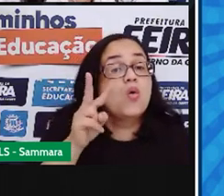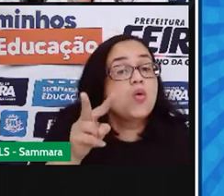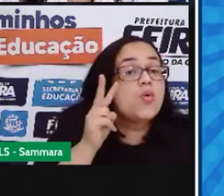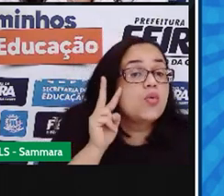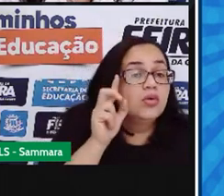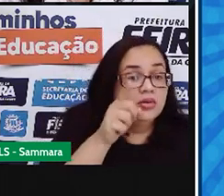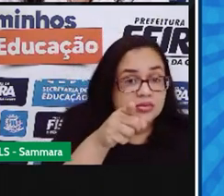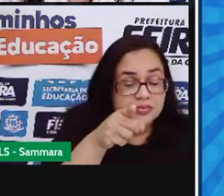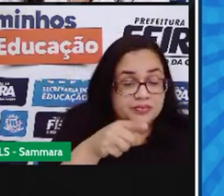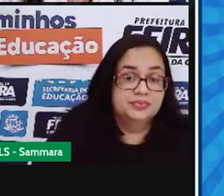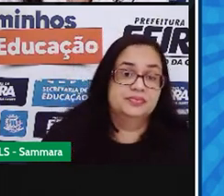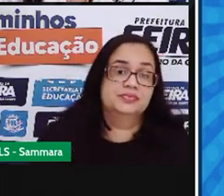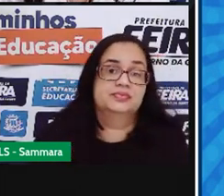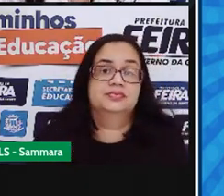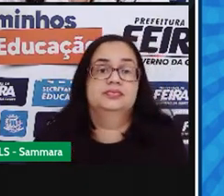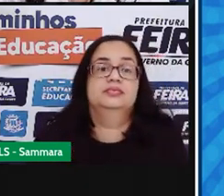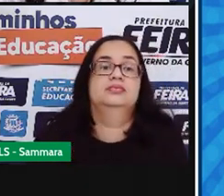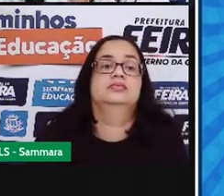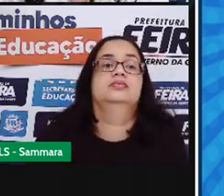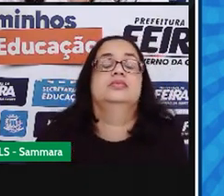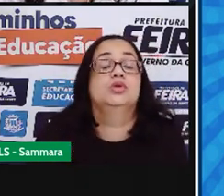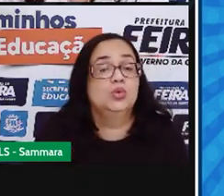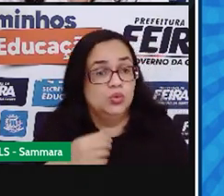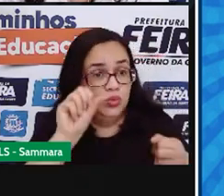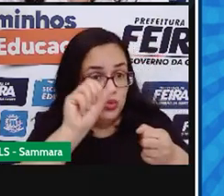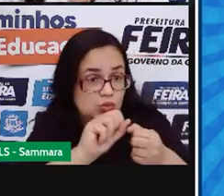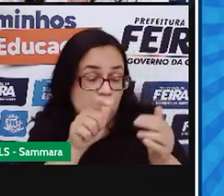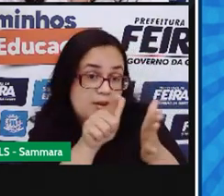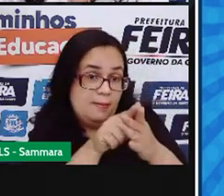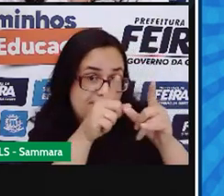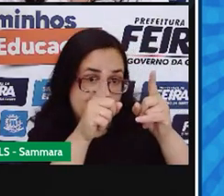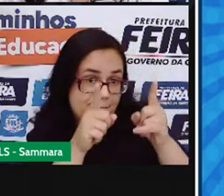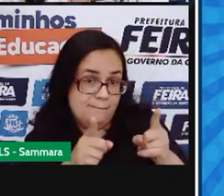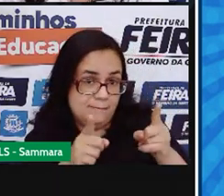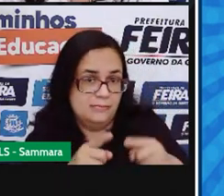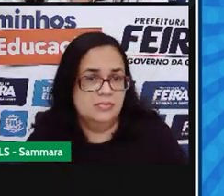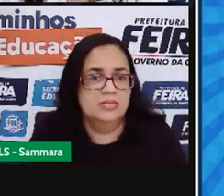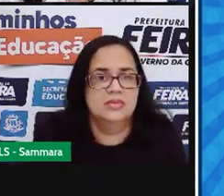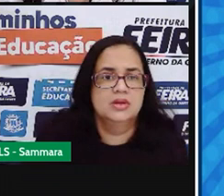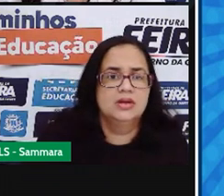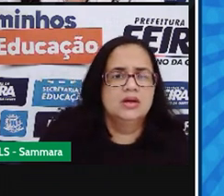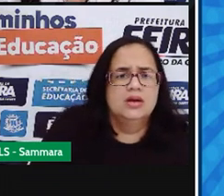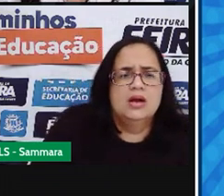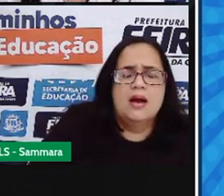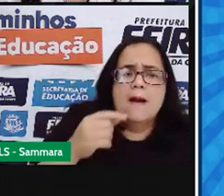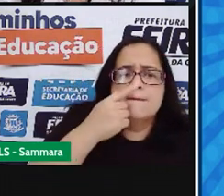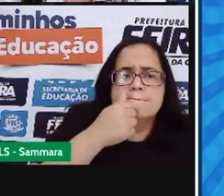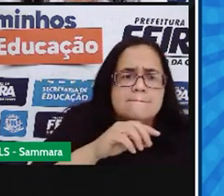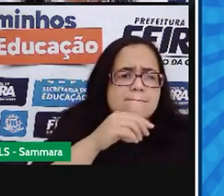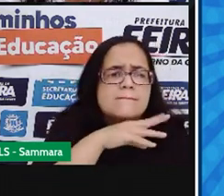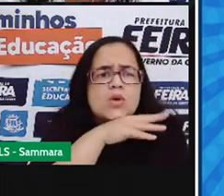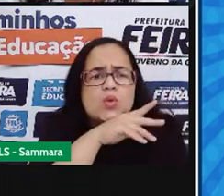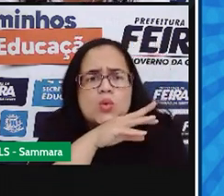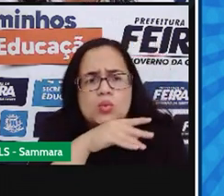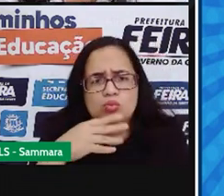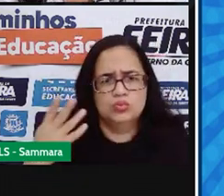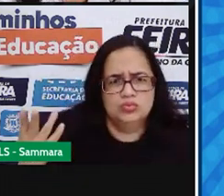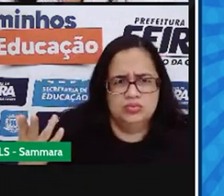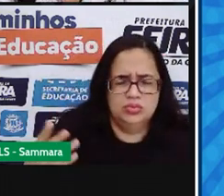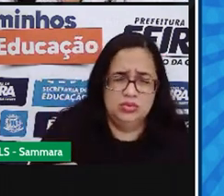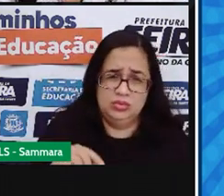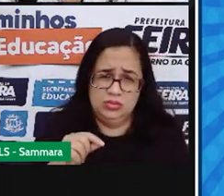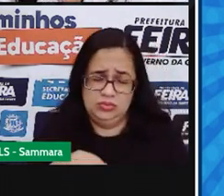Uma outra produção de panfleto vazou, molhou,